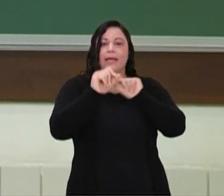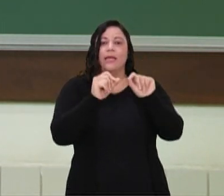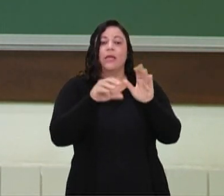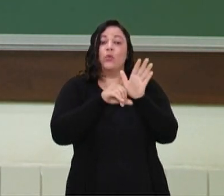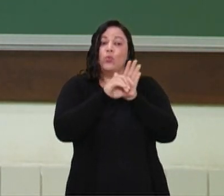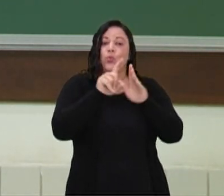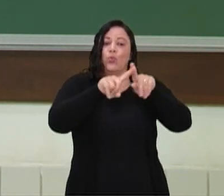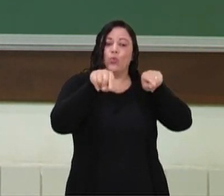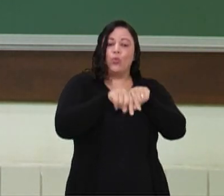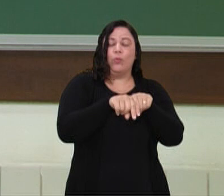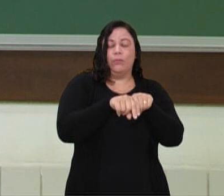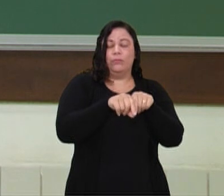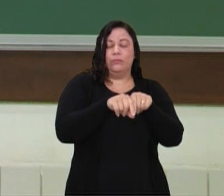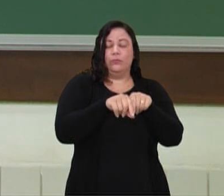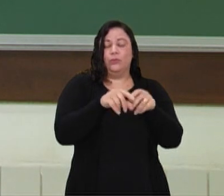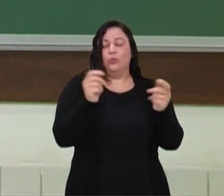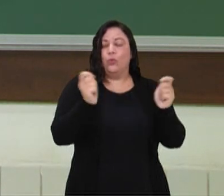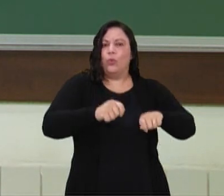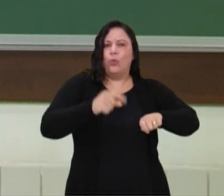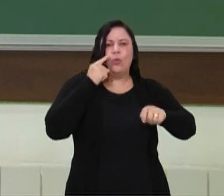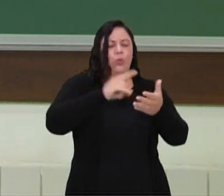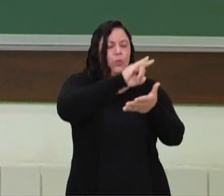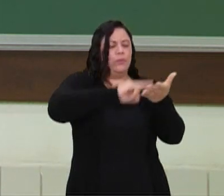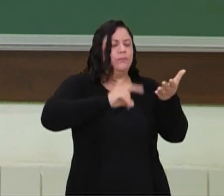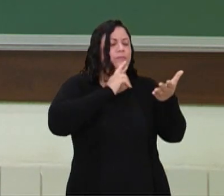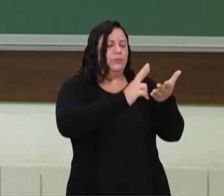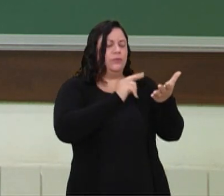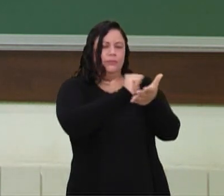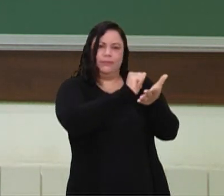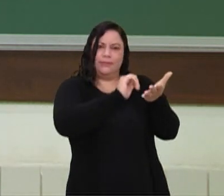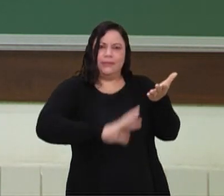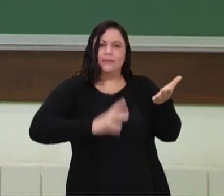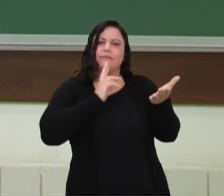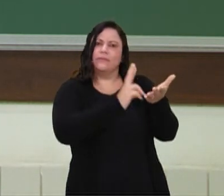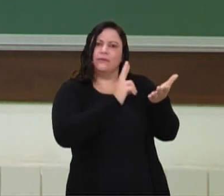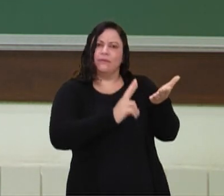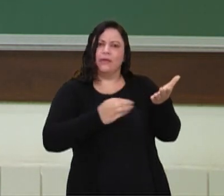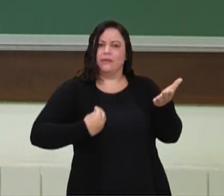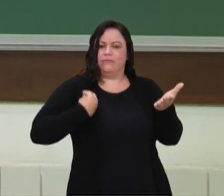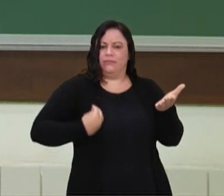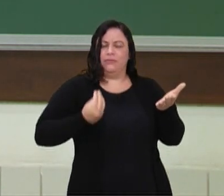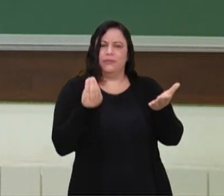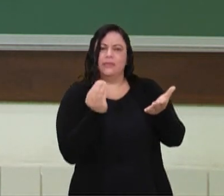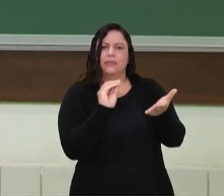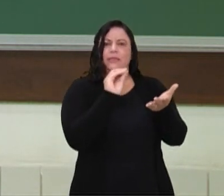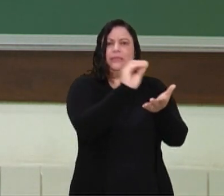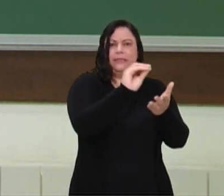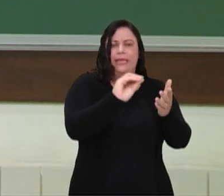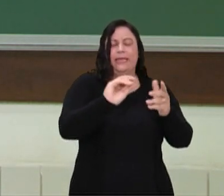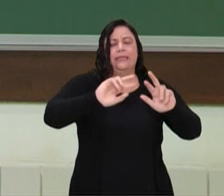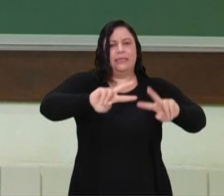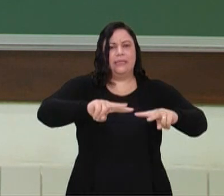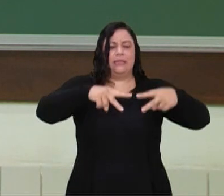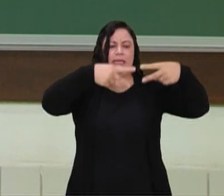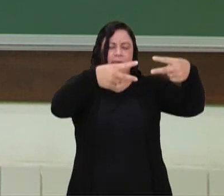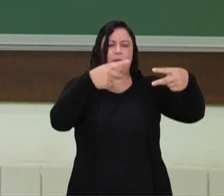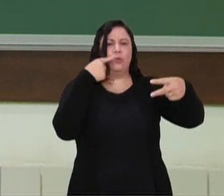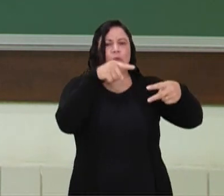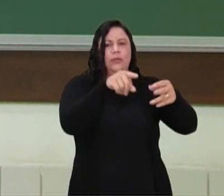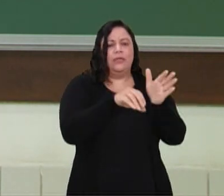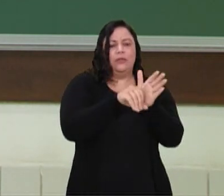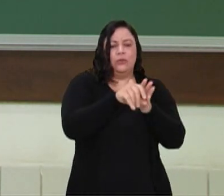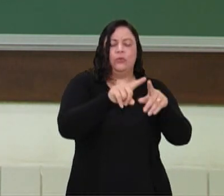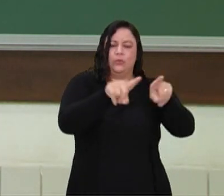esqueçam, tá, gente? É muito importante. Entrem lá no link da aula, realizem a atividade para